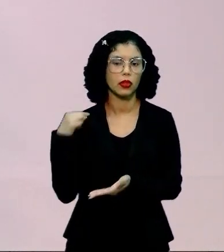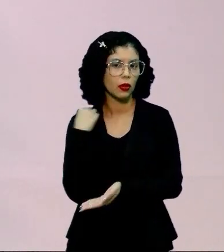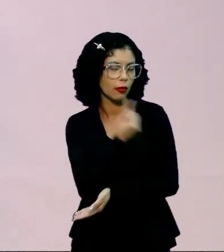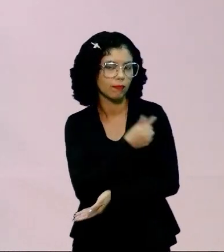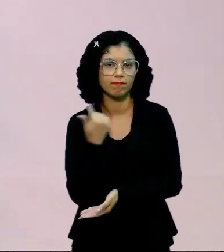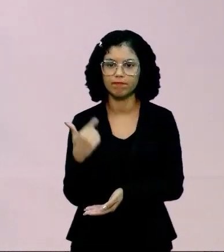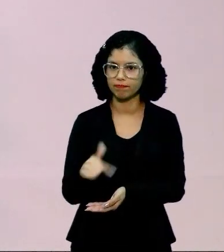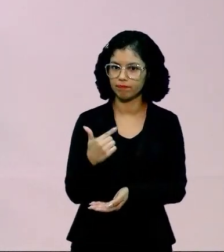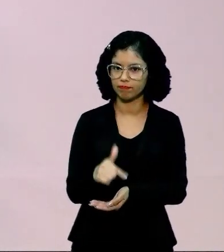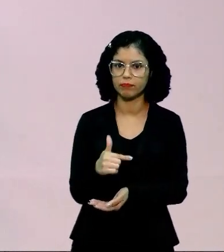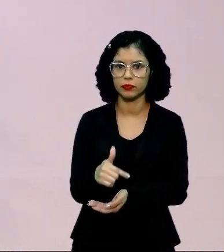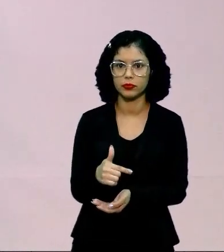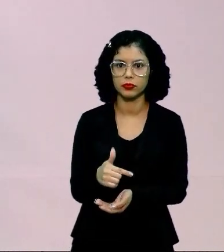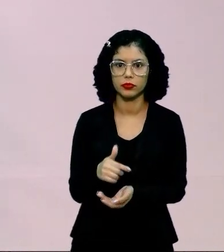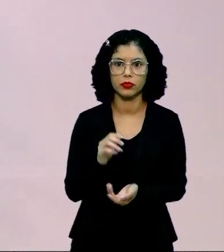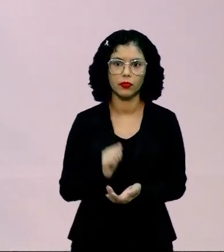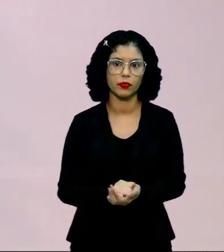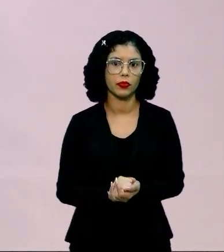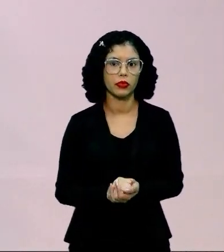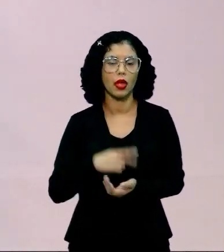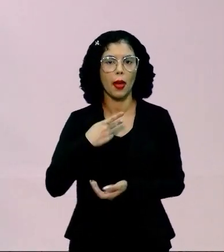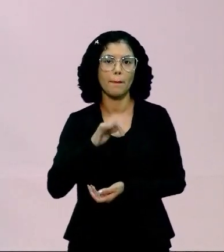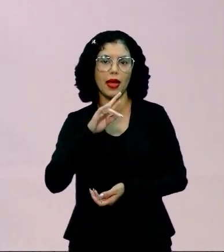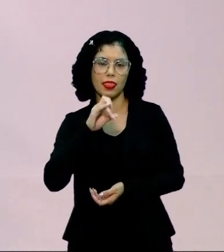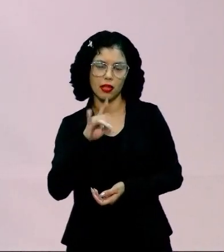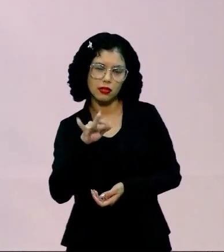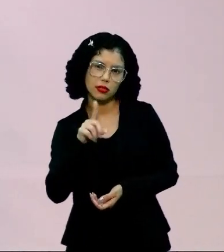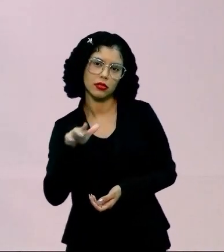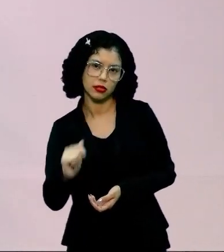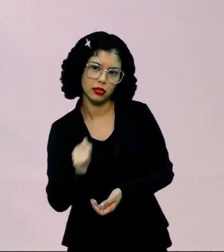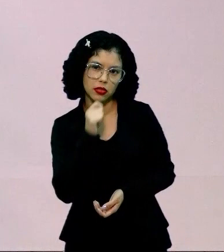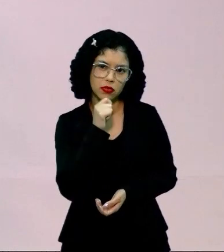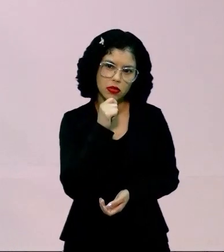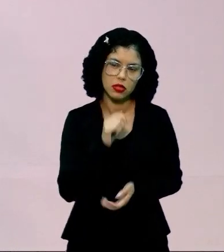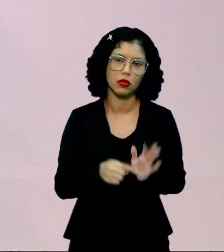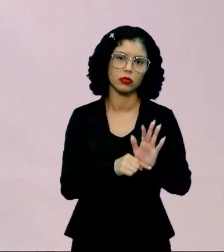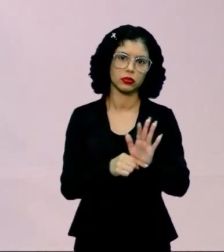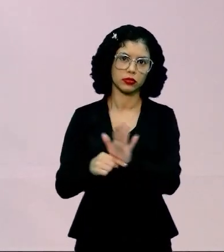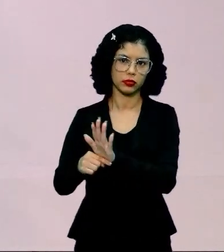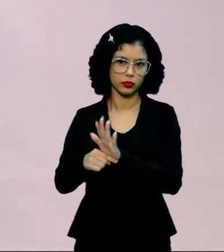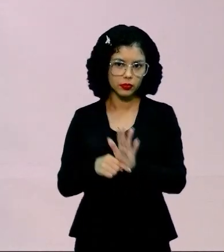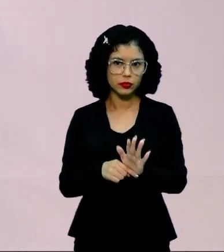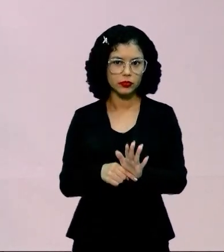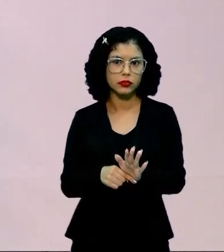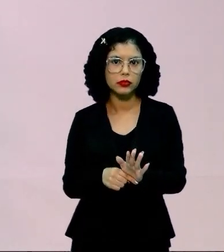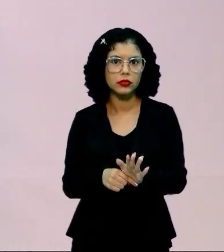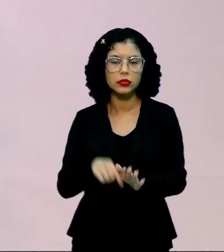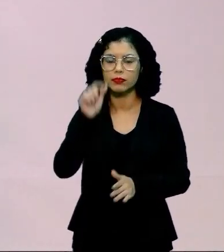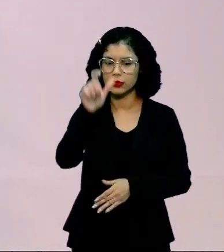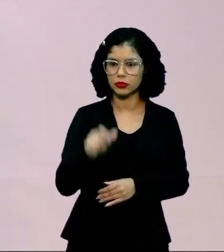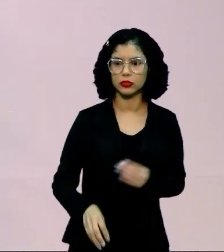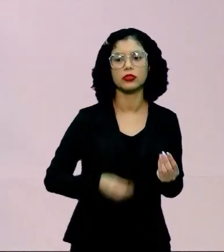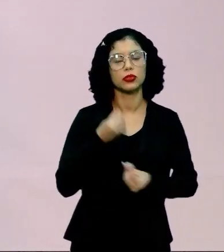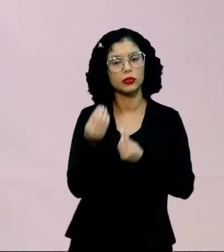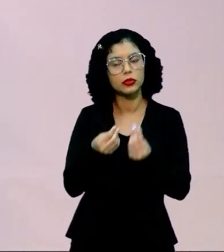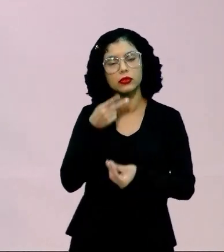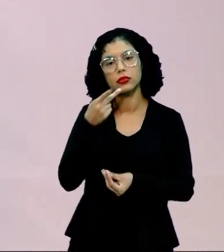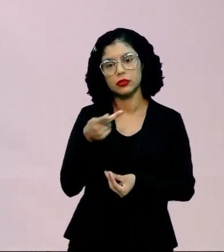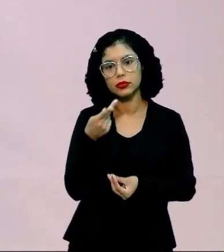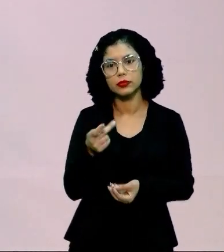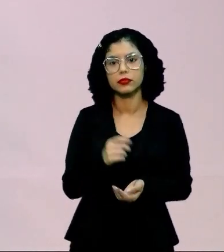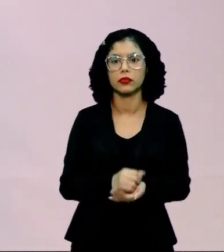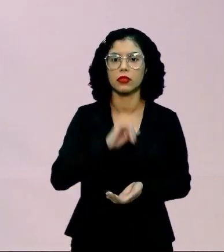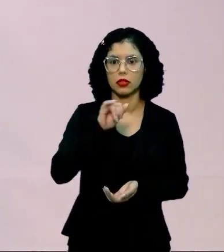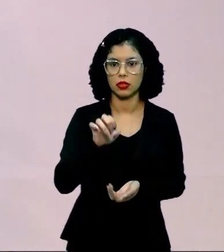teríamos, em uma literatura parnasiana, em uma literatura simbolista, personagens, como eu citei, Jeca